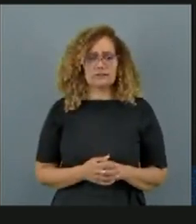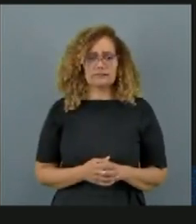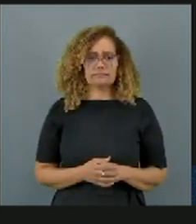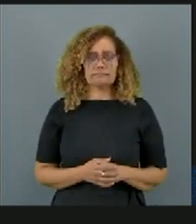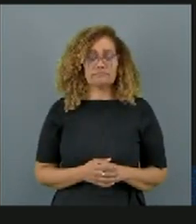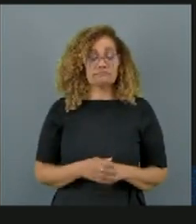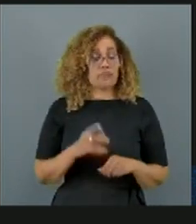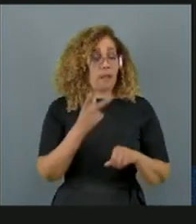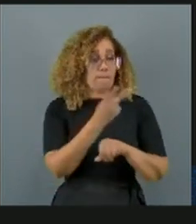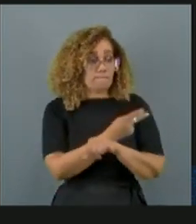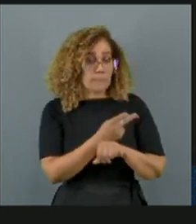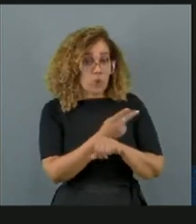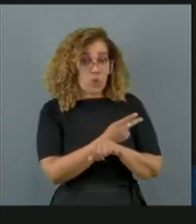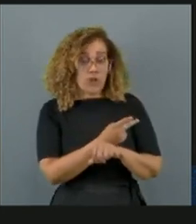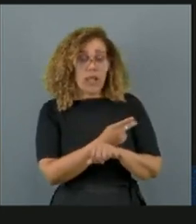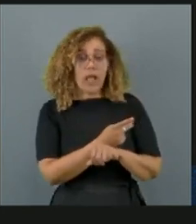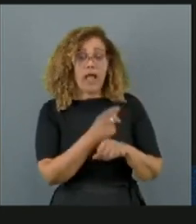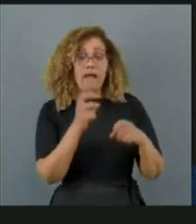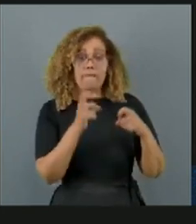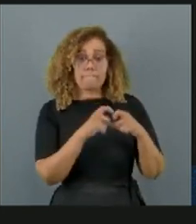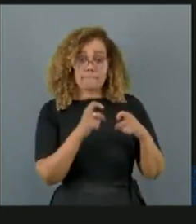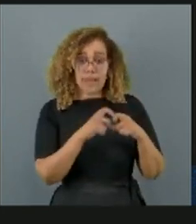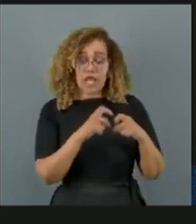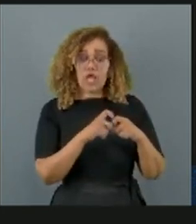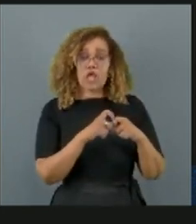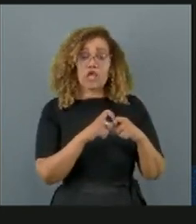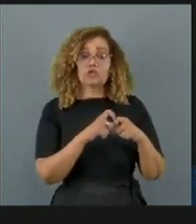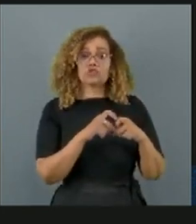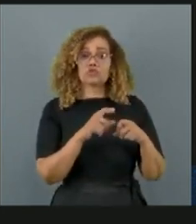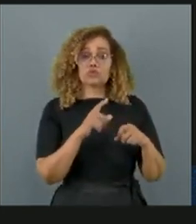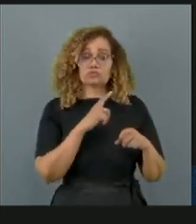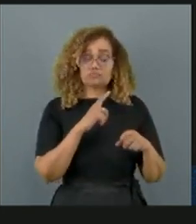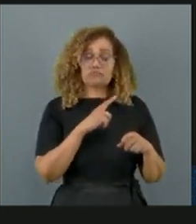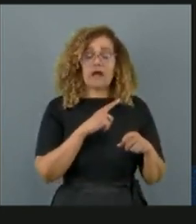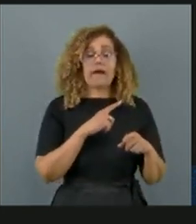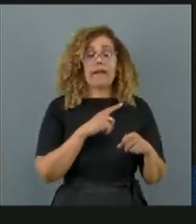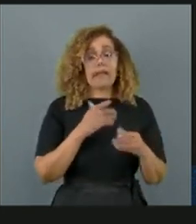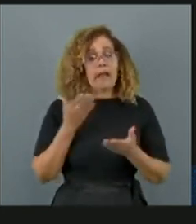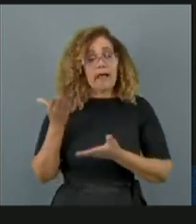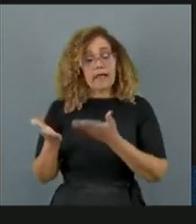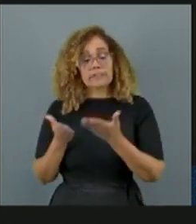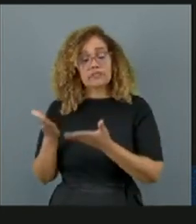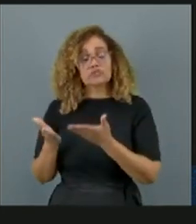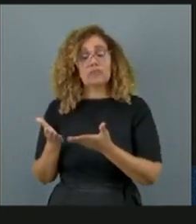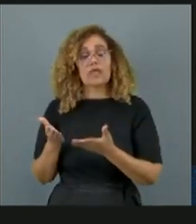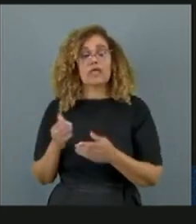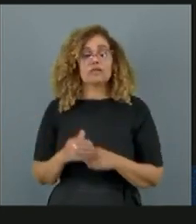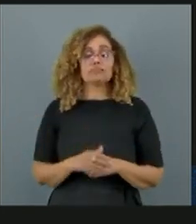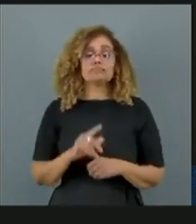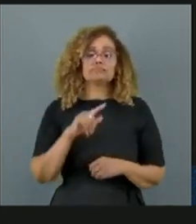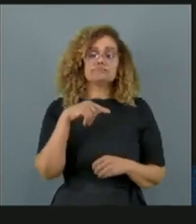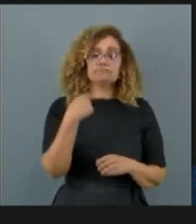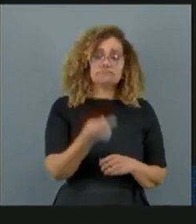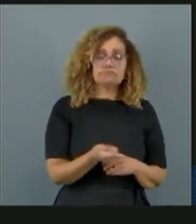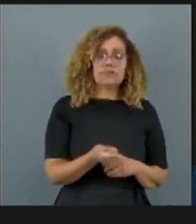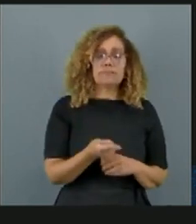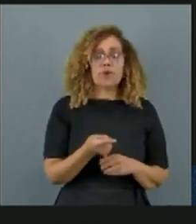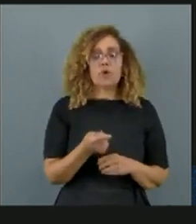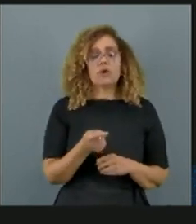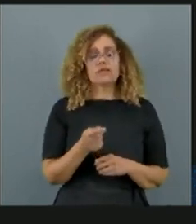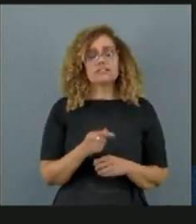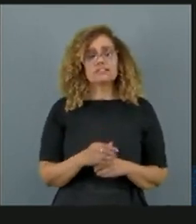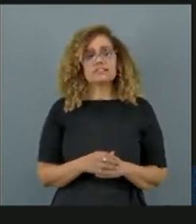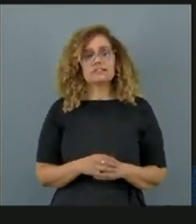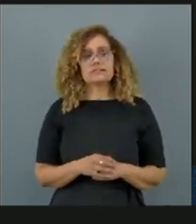Procurar um ginecologista, que vai dar o primeiro atendimento. Depois, vamos trabalhar a ideia